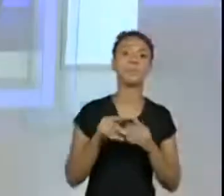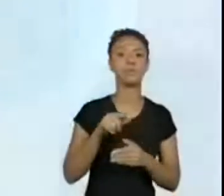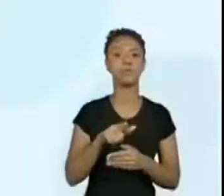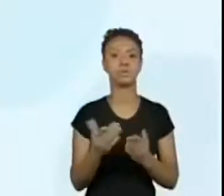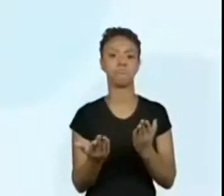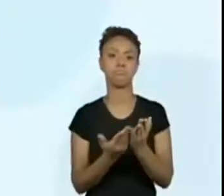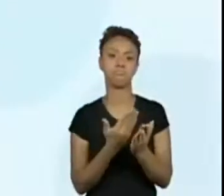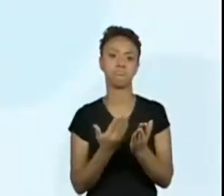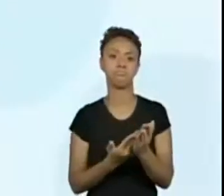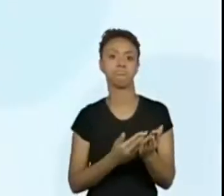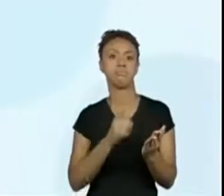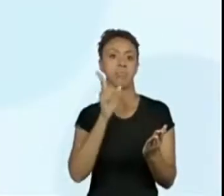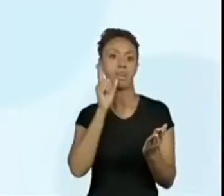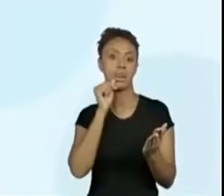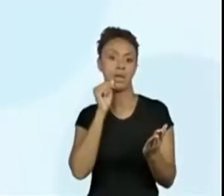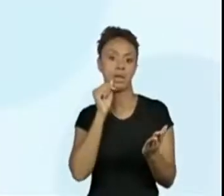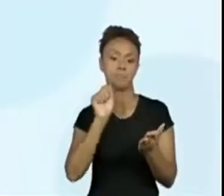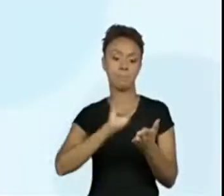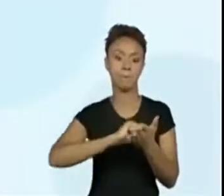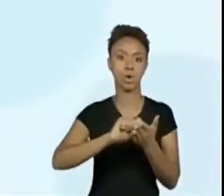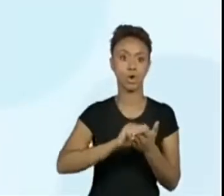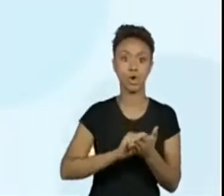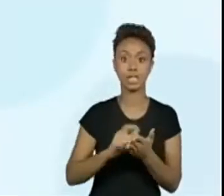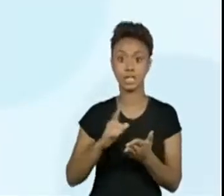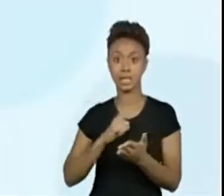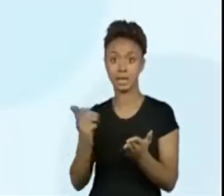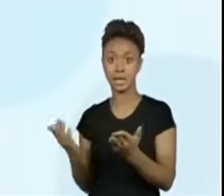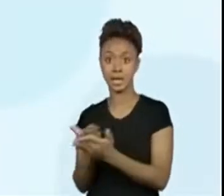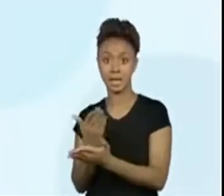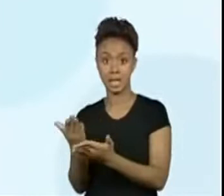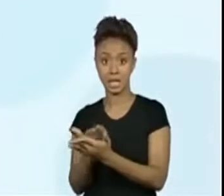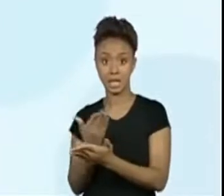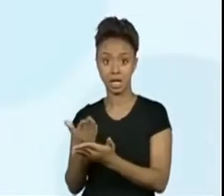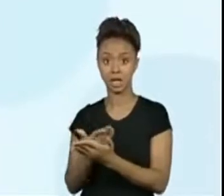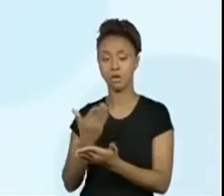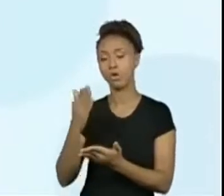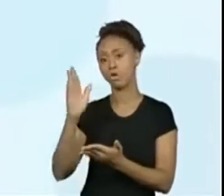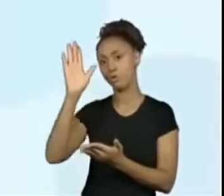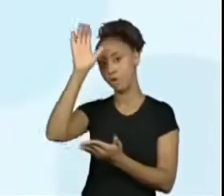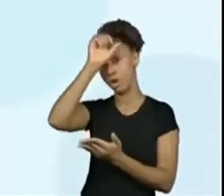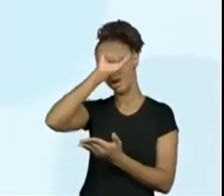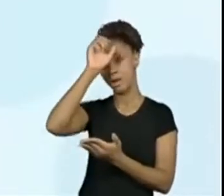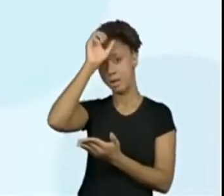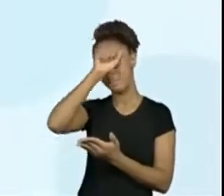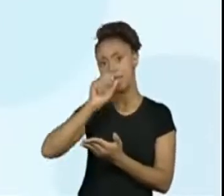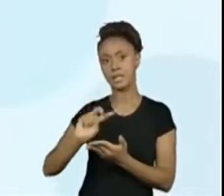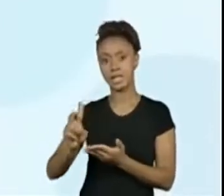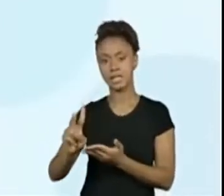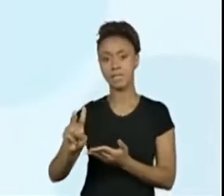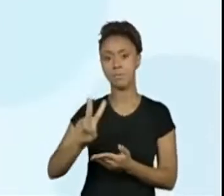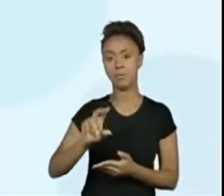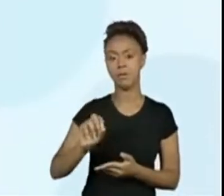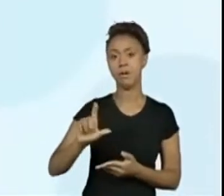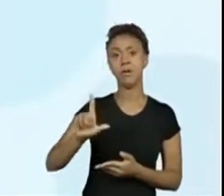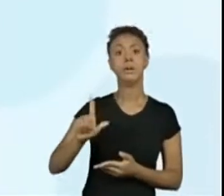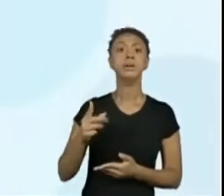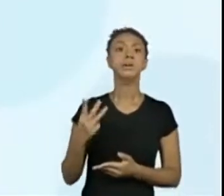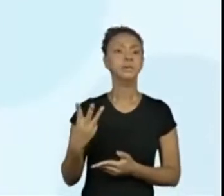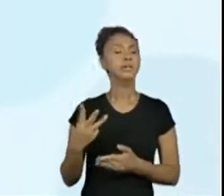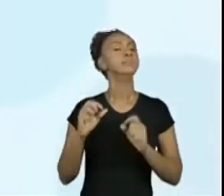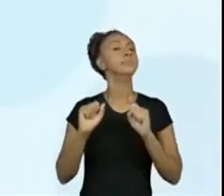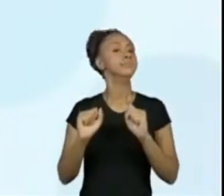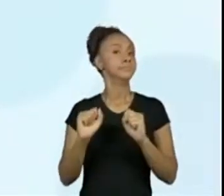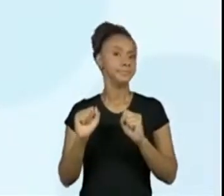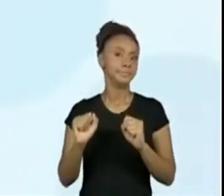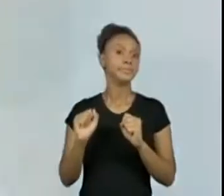o lápis, a borracha. Quem tem o material do Aprender Sempre, volume 3, também pode estar junto. Se não,